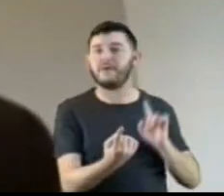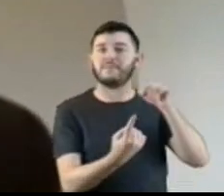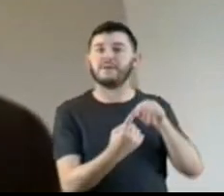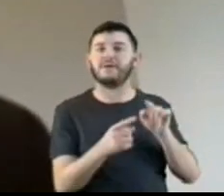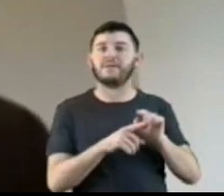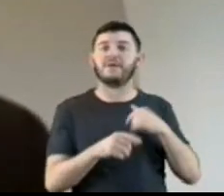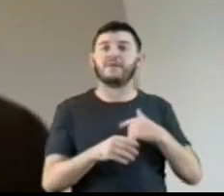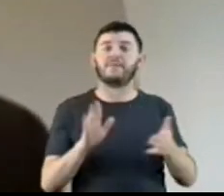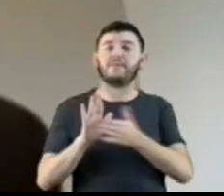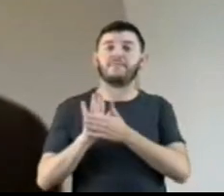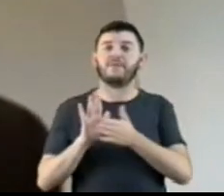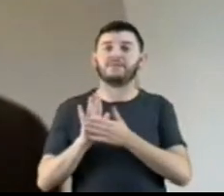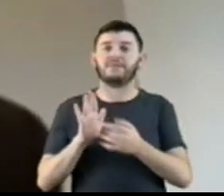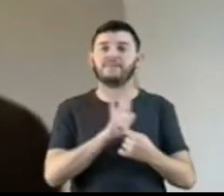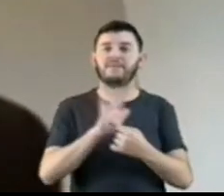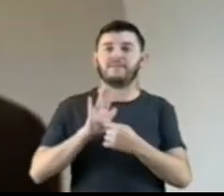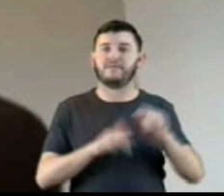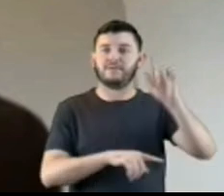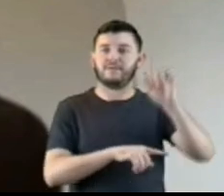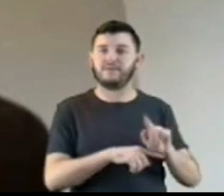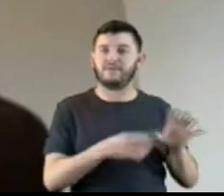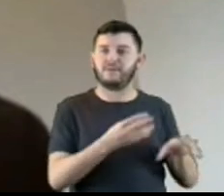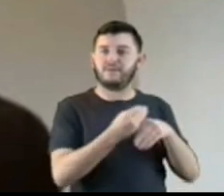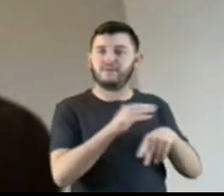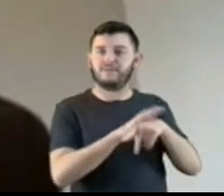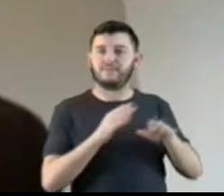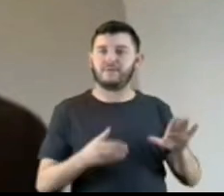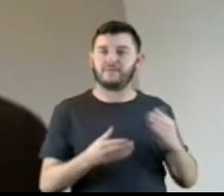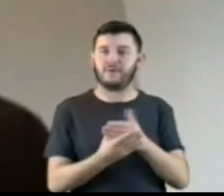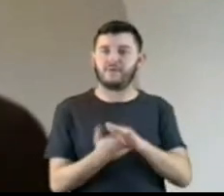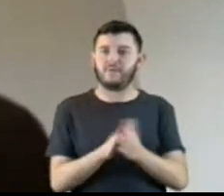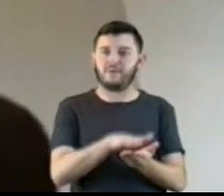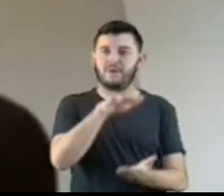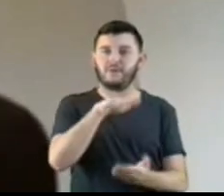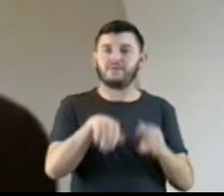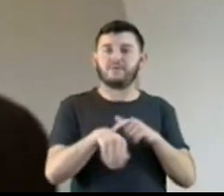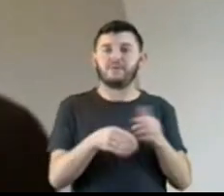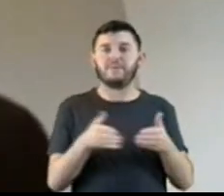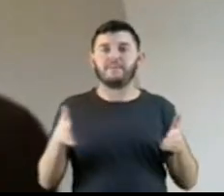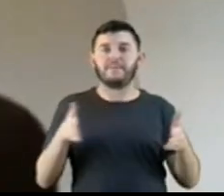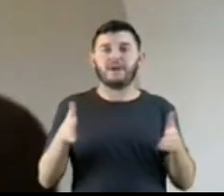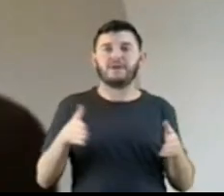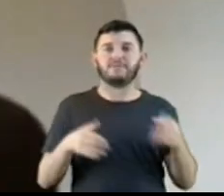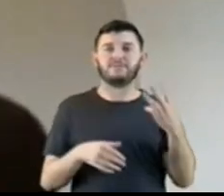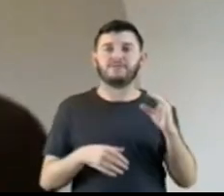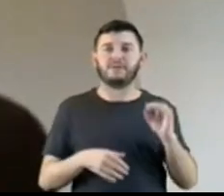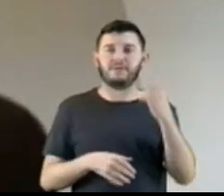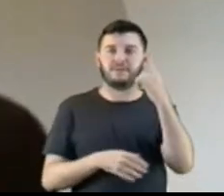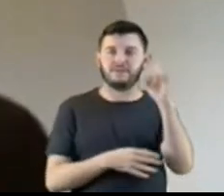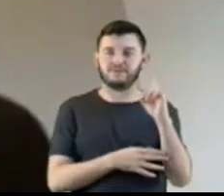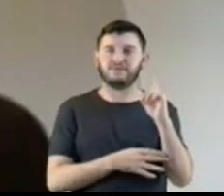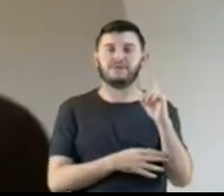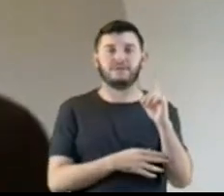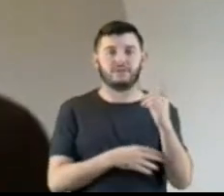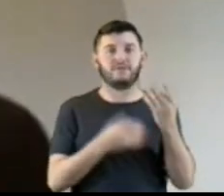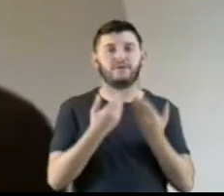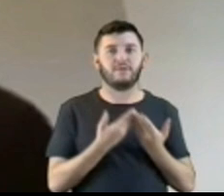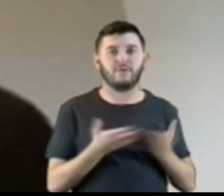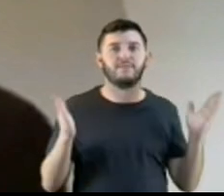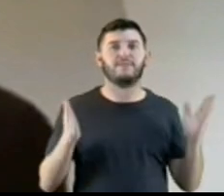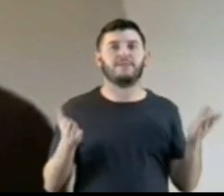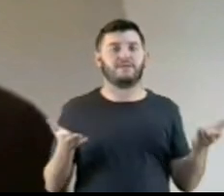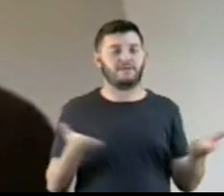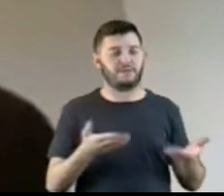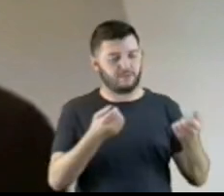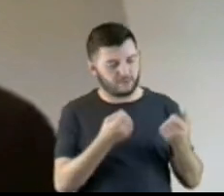dos gestores e junte nova manifestação aos autos no prazo máximo de 30 dias a contar da presente